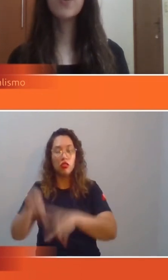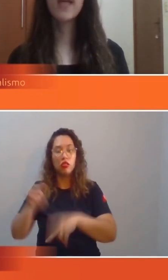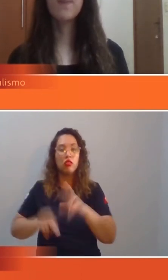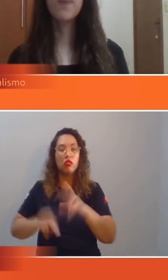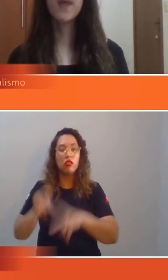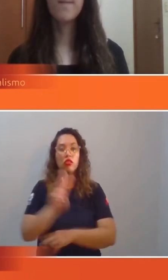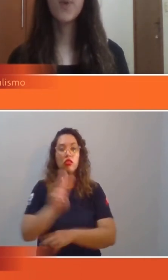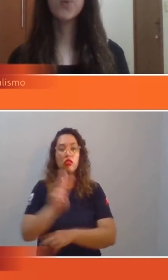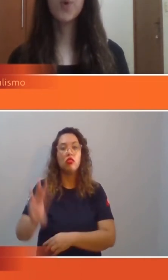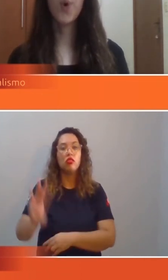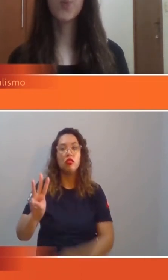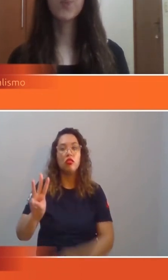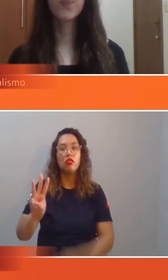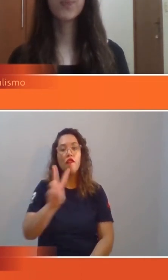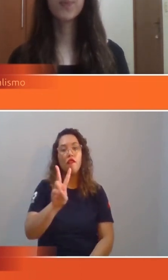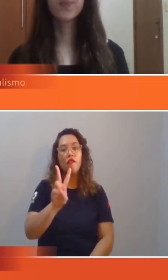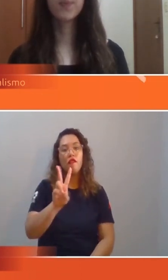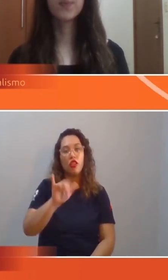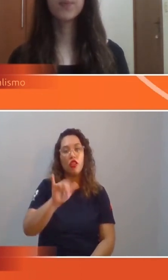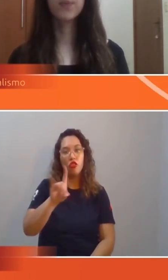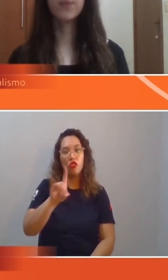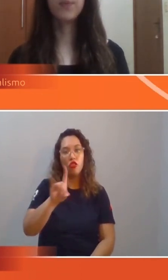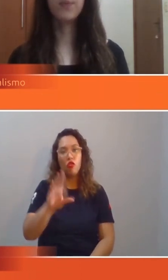videocamp.com.